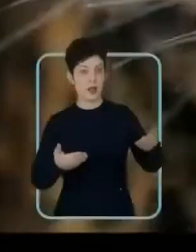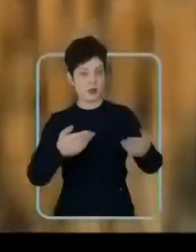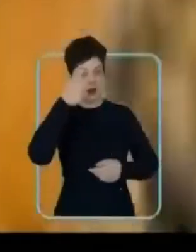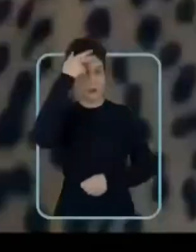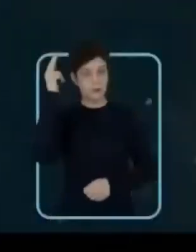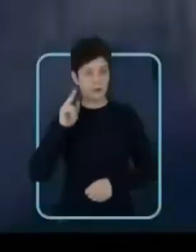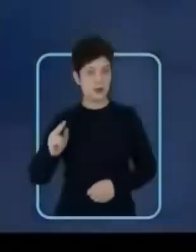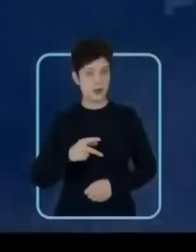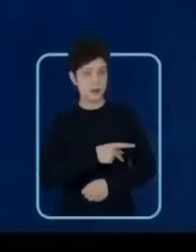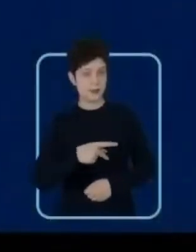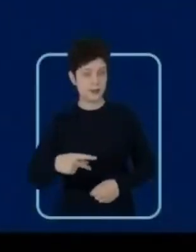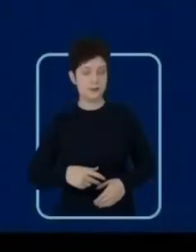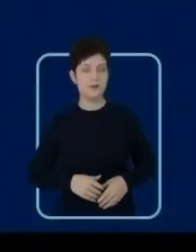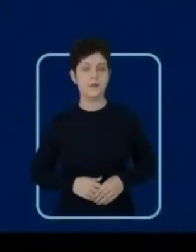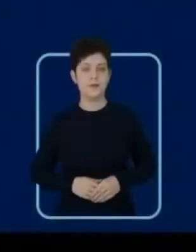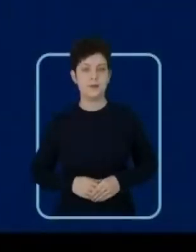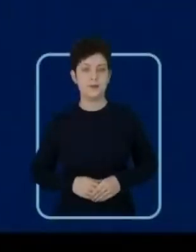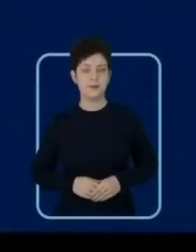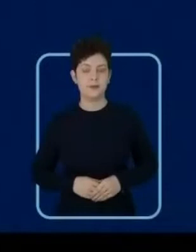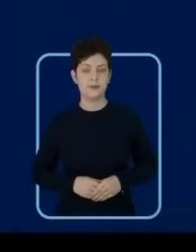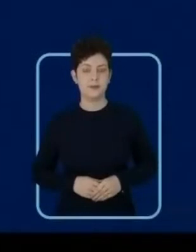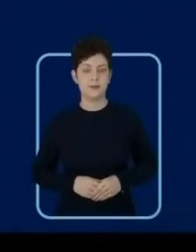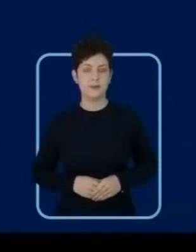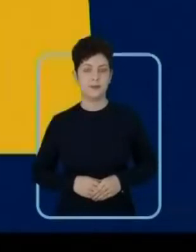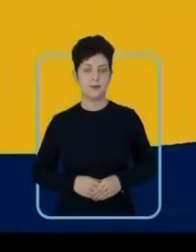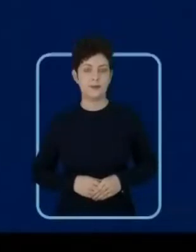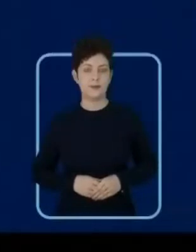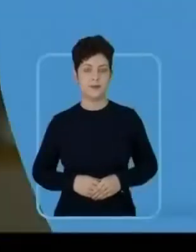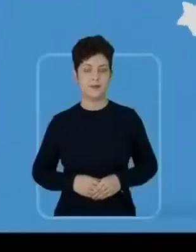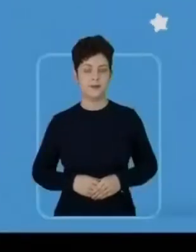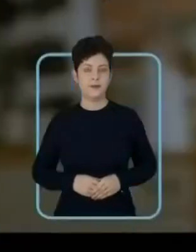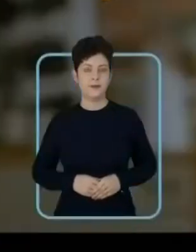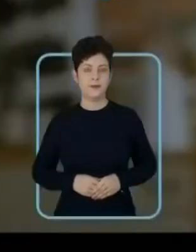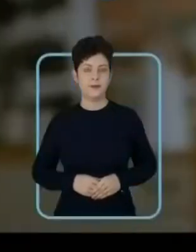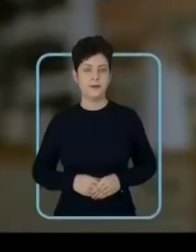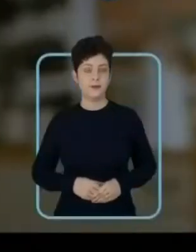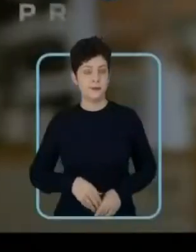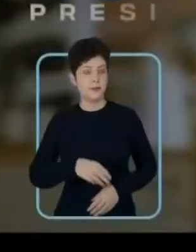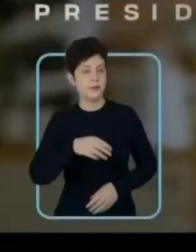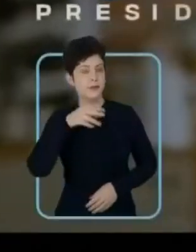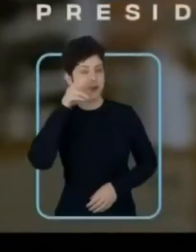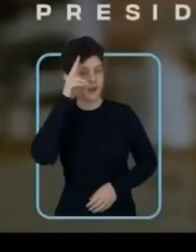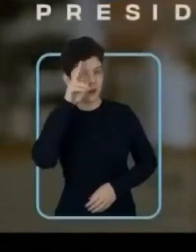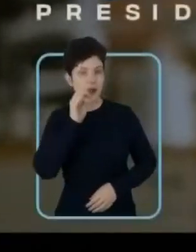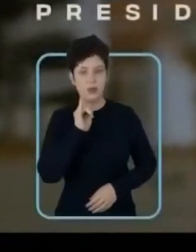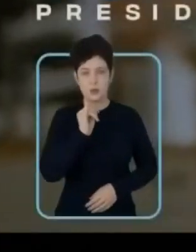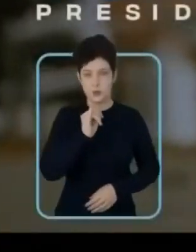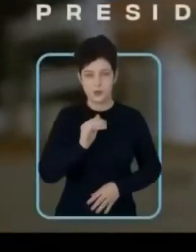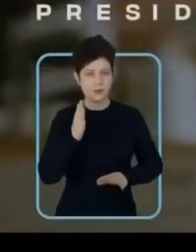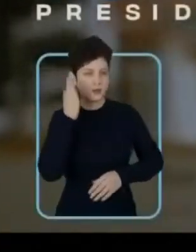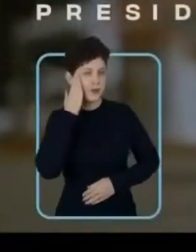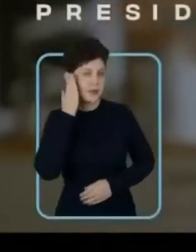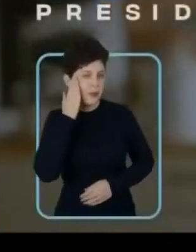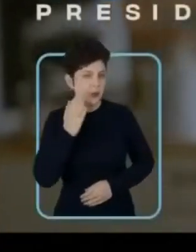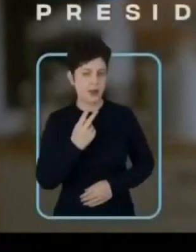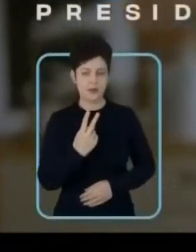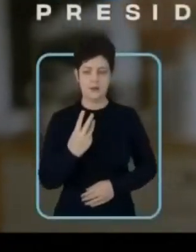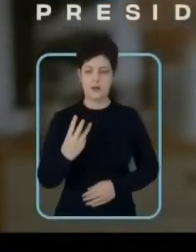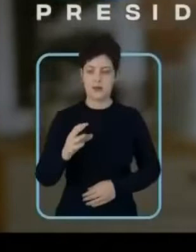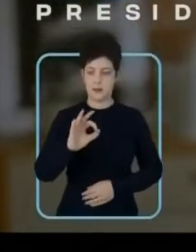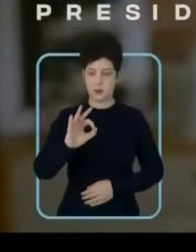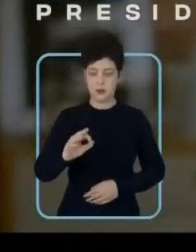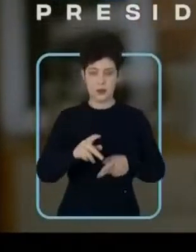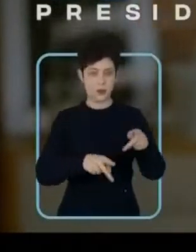Agora é a vez de Soraya presidente. Soraya Deixa eu te contar uma história. Você sabia que 23